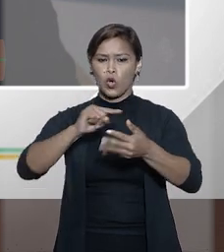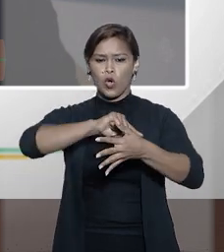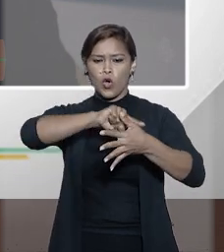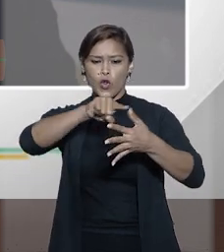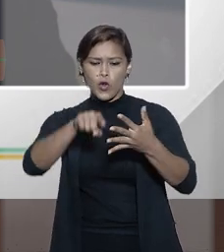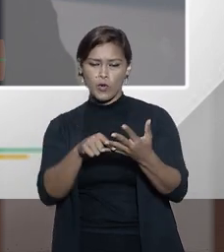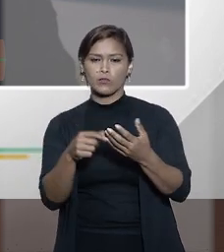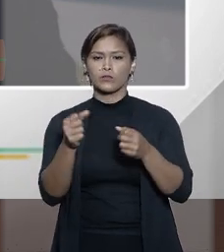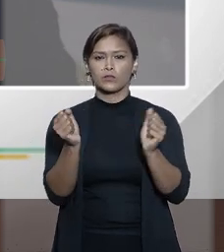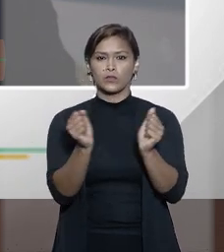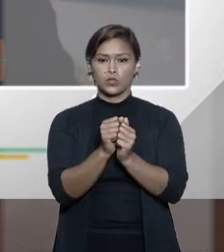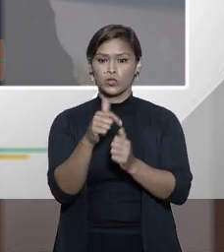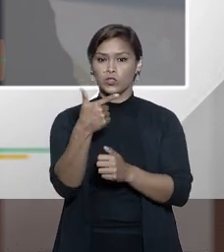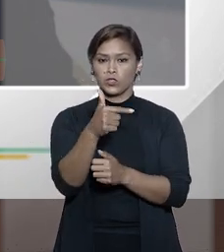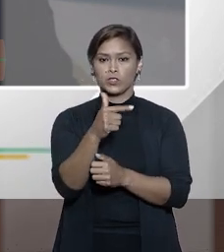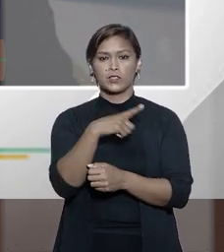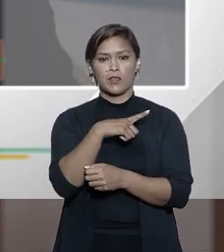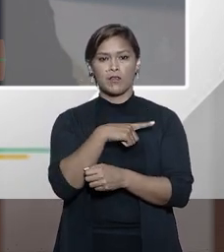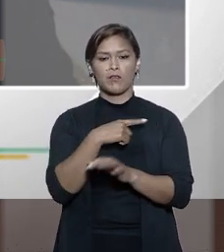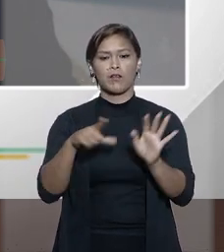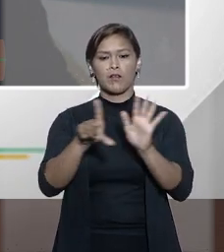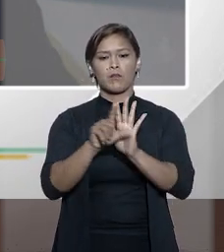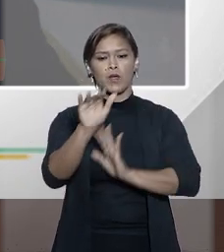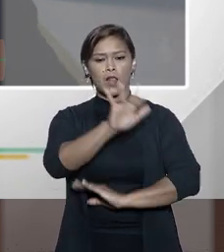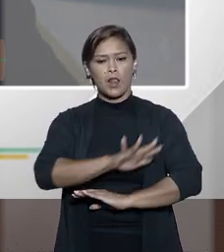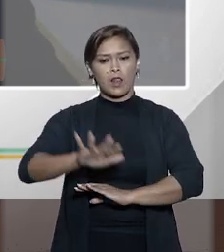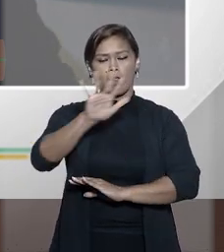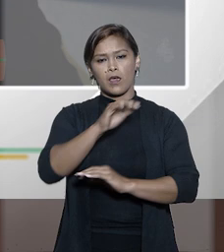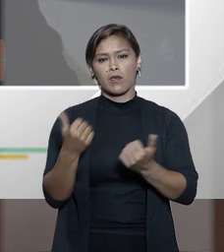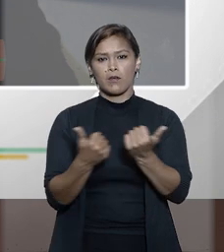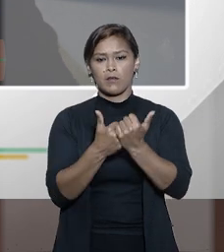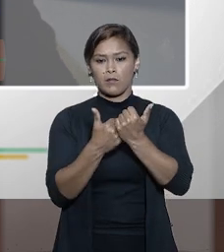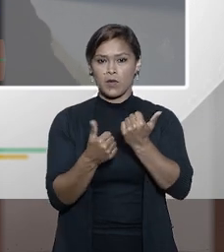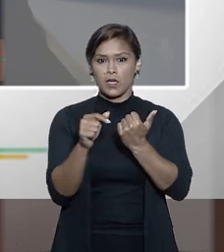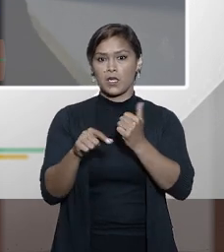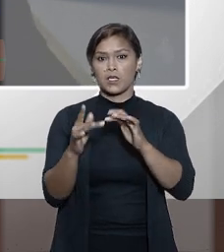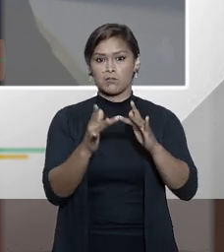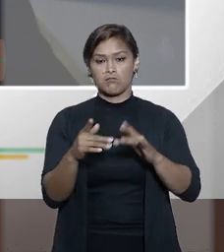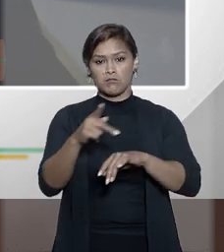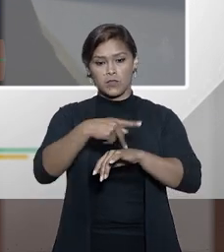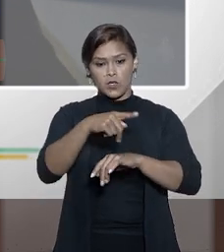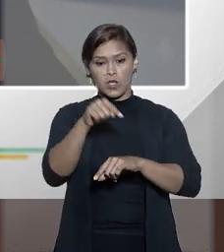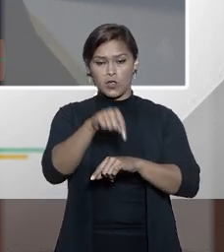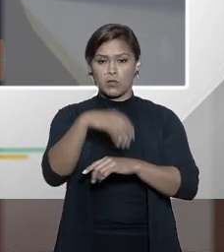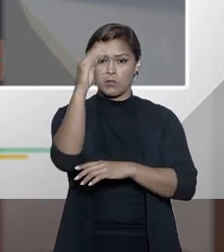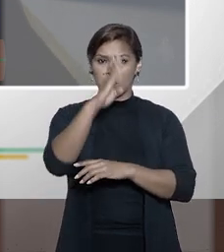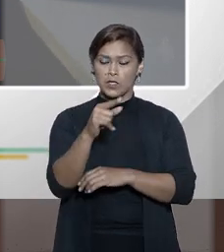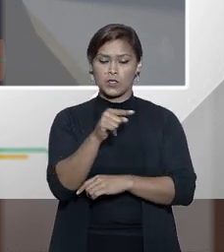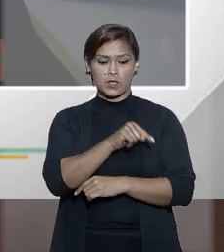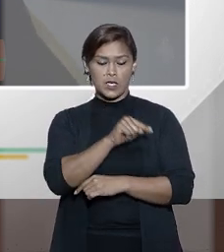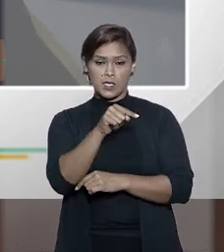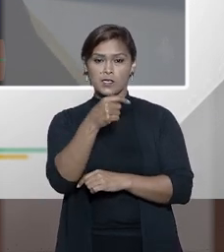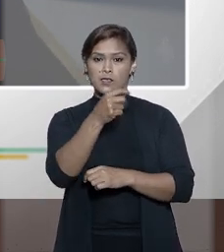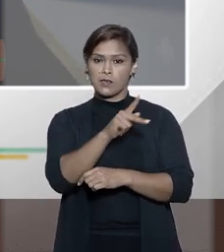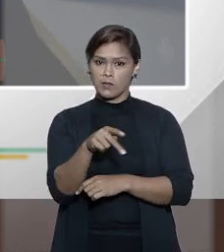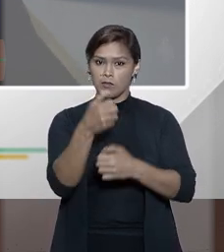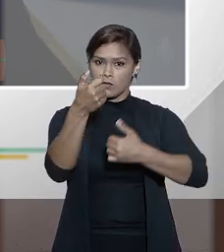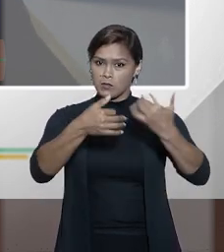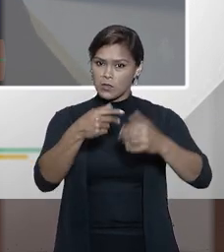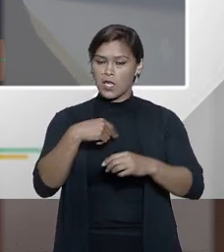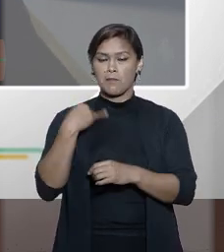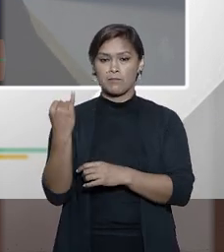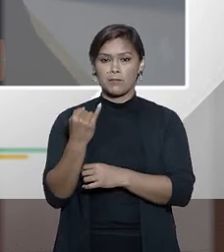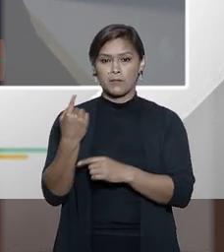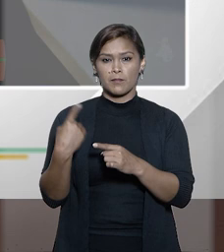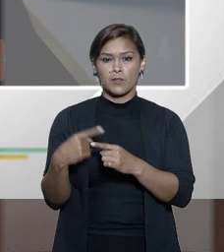nós já deveríamos ter uma lei geral de cooperação internacional no Brasil. E esse ponto que a professora Maria Rosa traz é